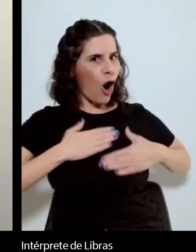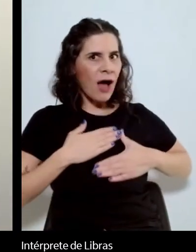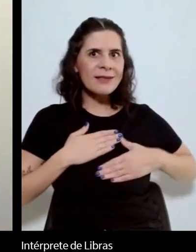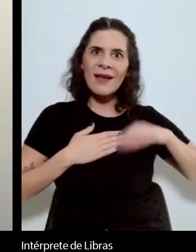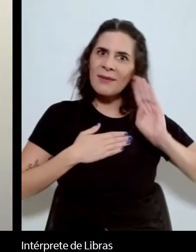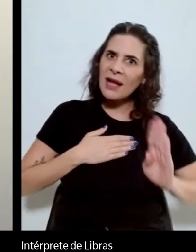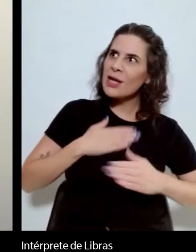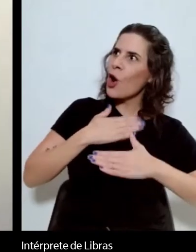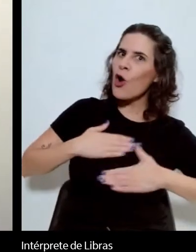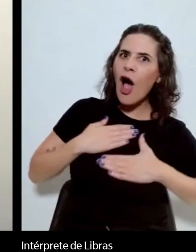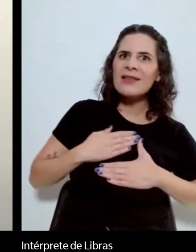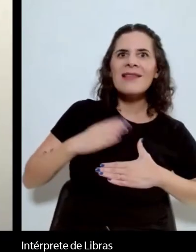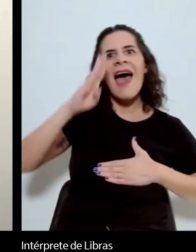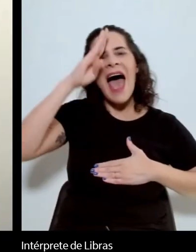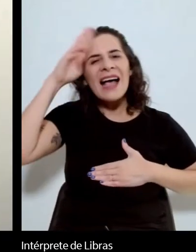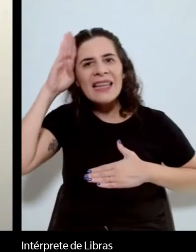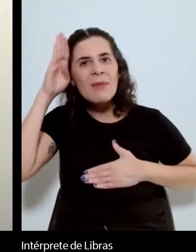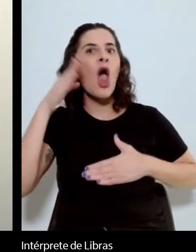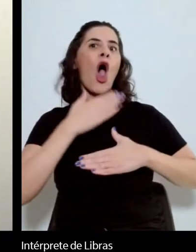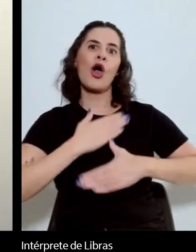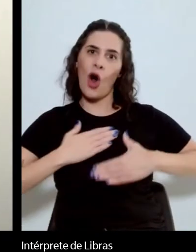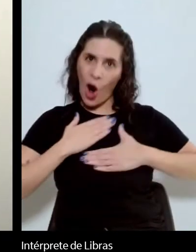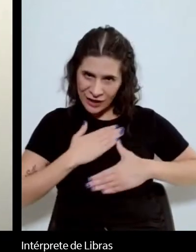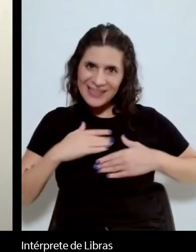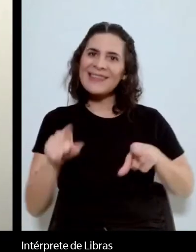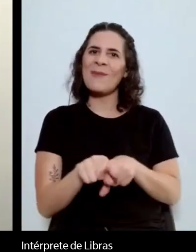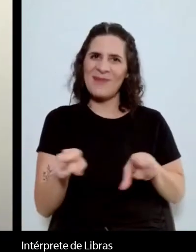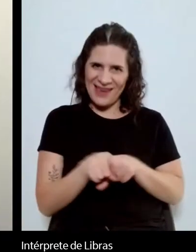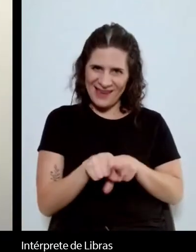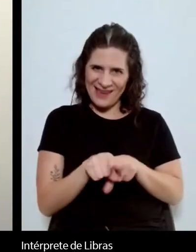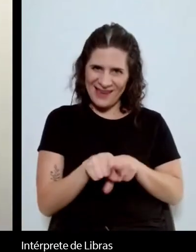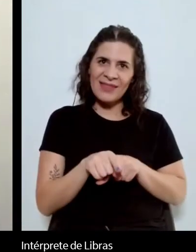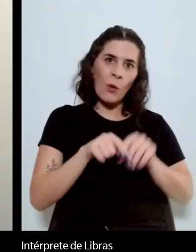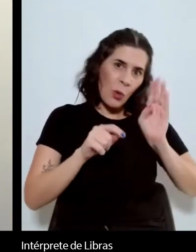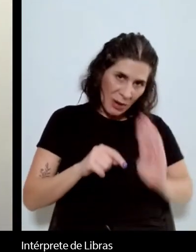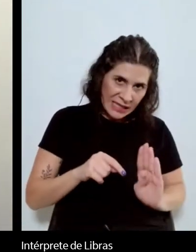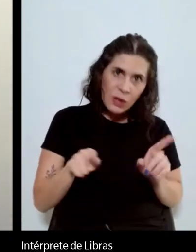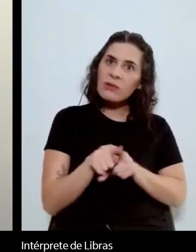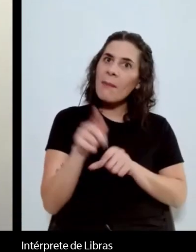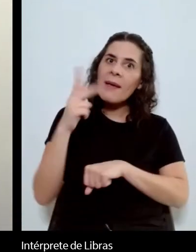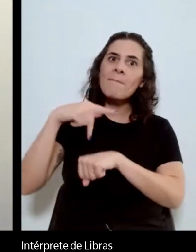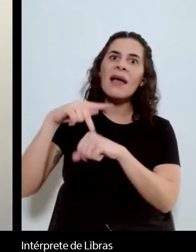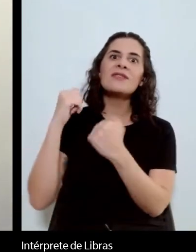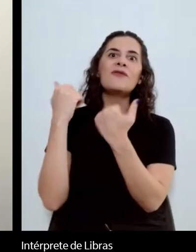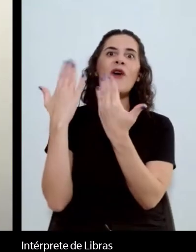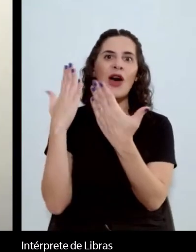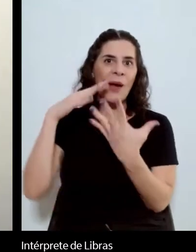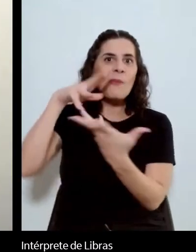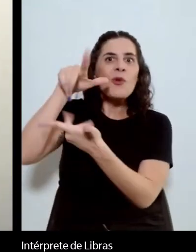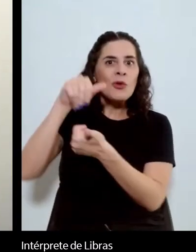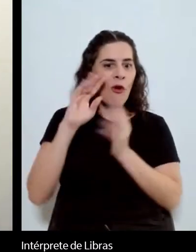acadêmicos no Brasil e no exterior é positiva e há várias retraduções de suas obras que são